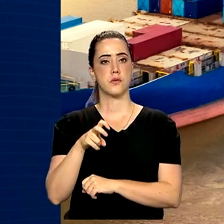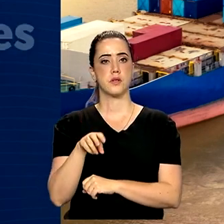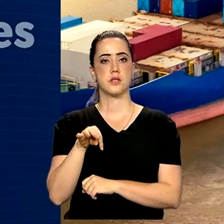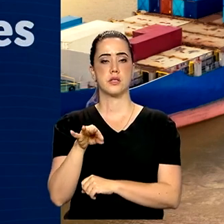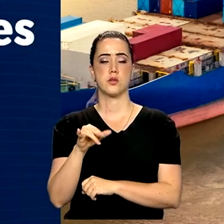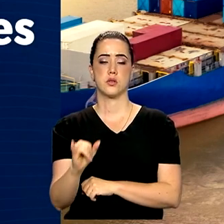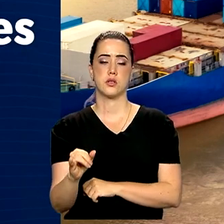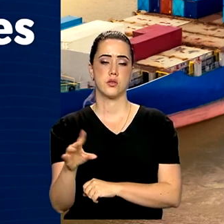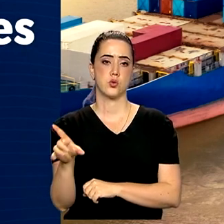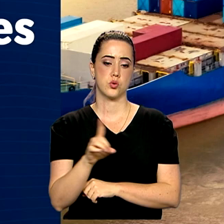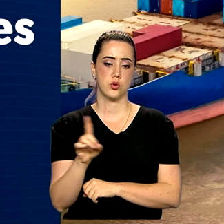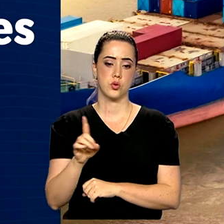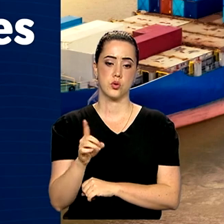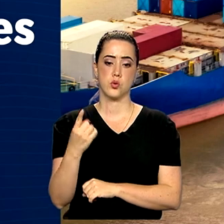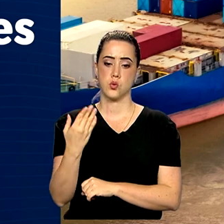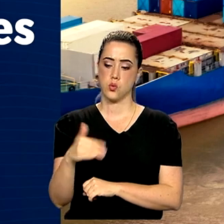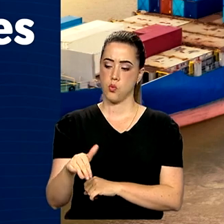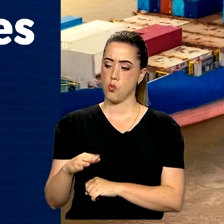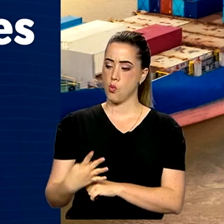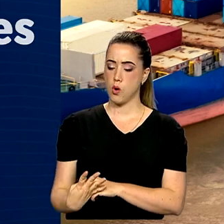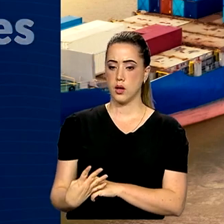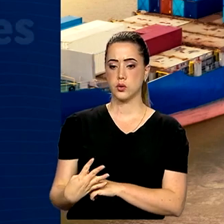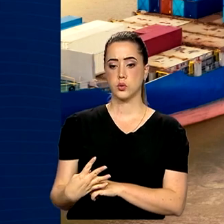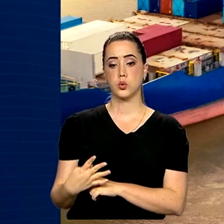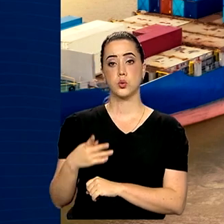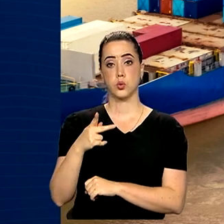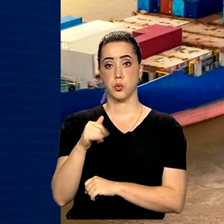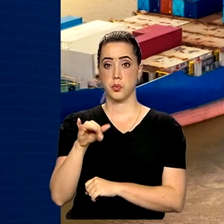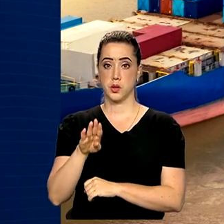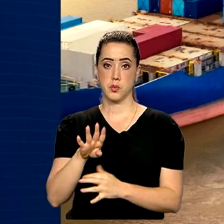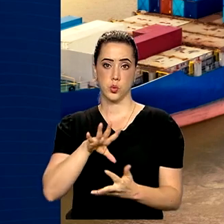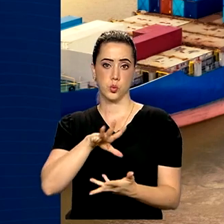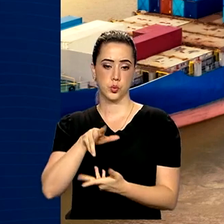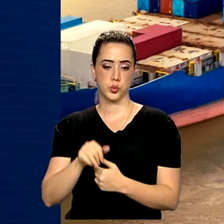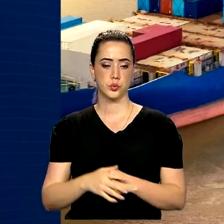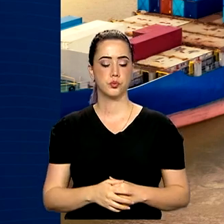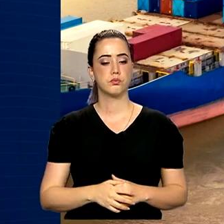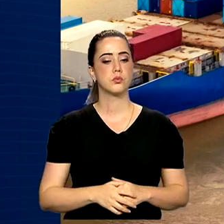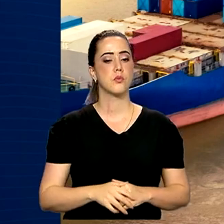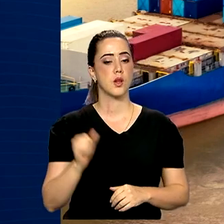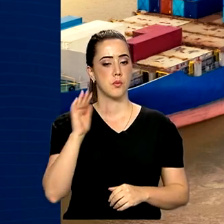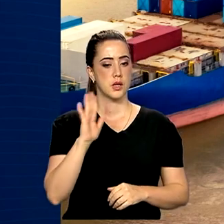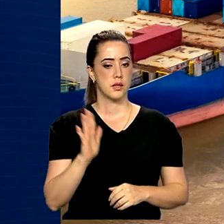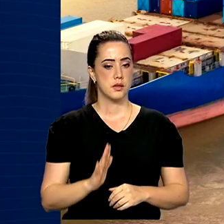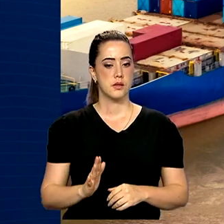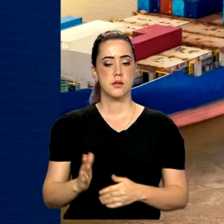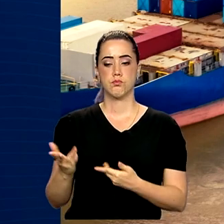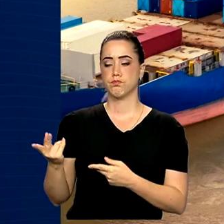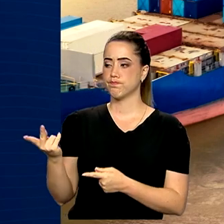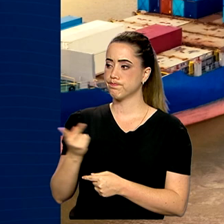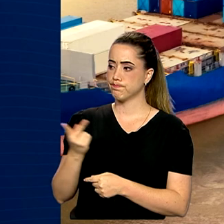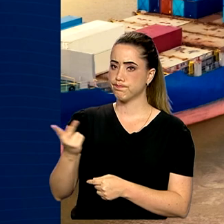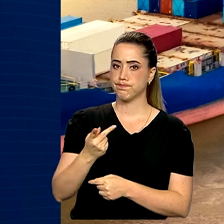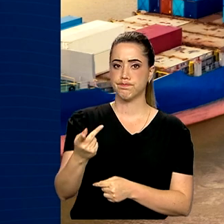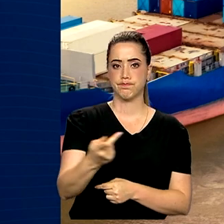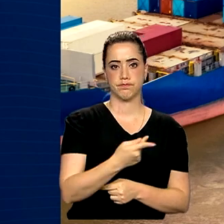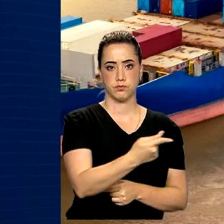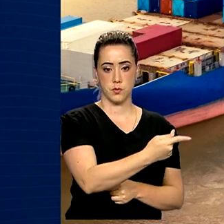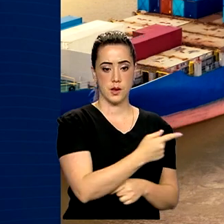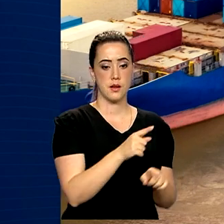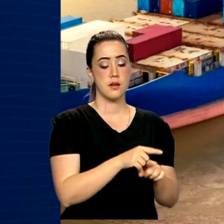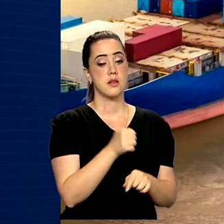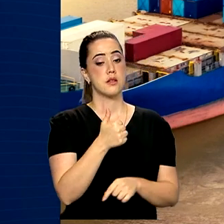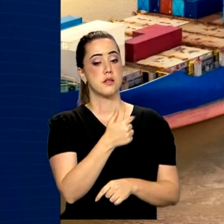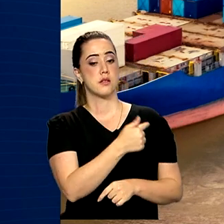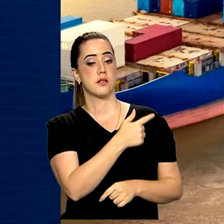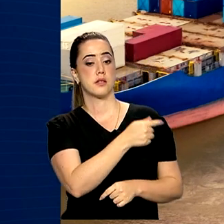de dólares, um quarto do PIB mundial. O comércio bilateral com o Brasil passa dos 177 bilhões